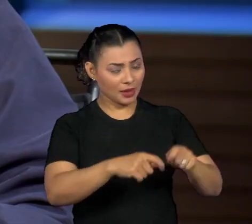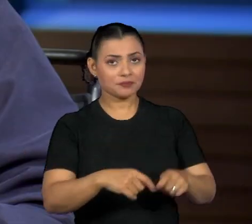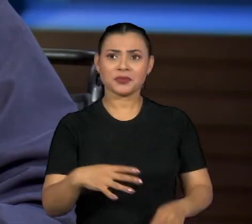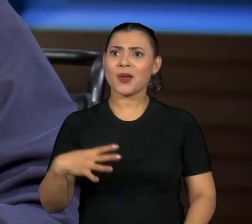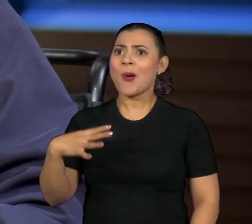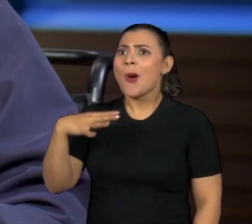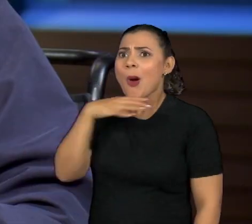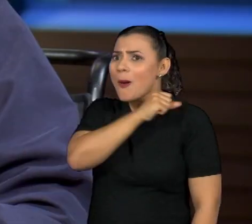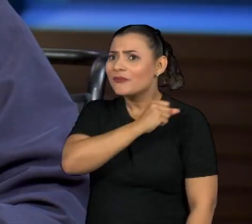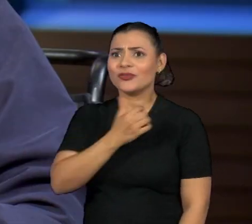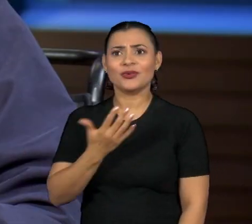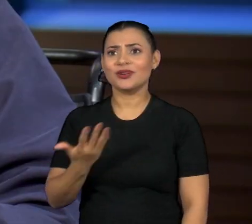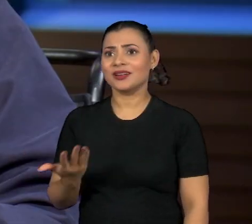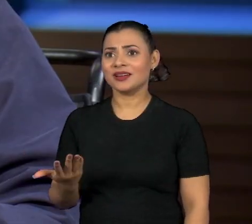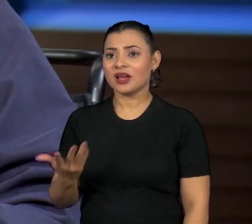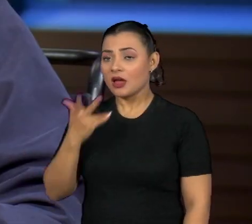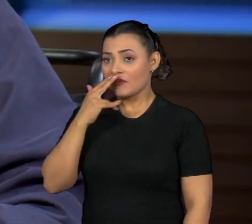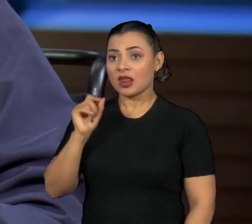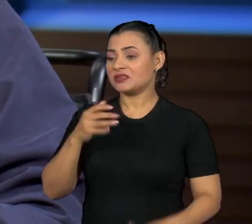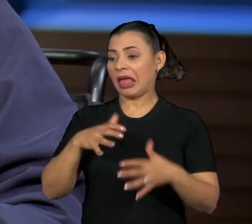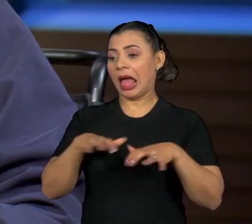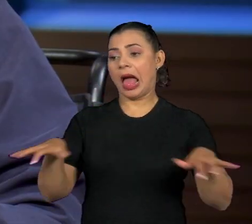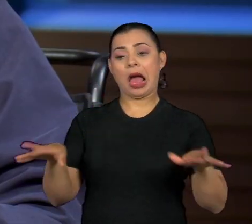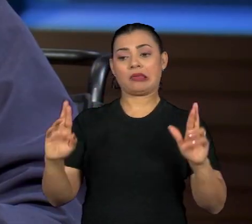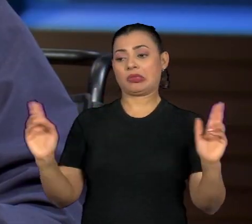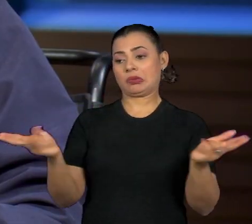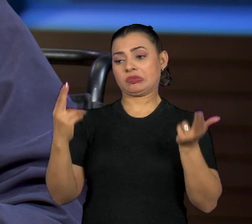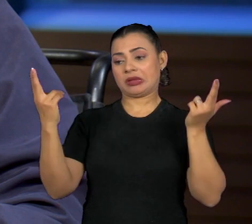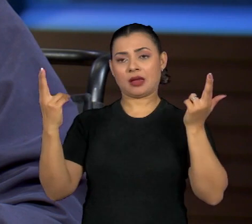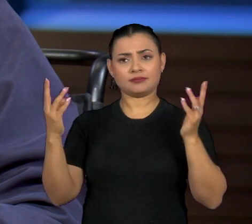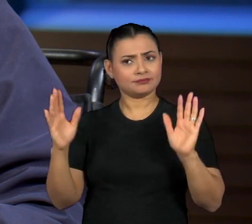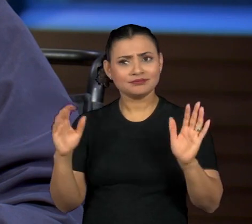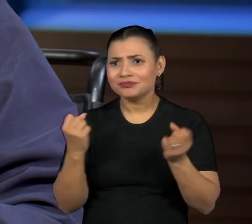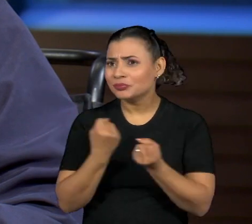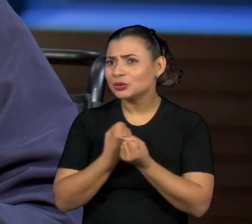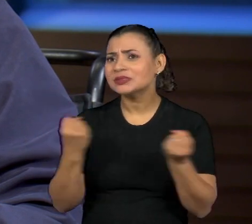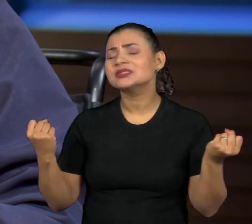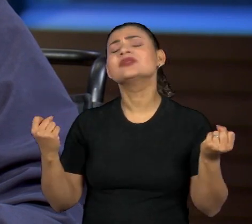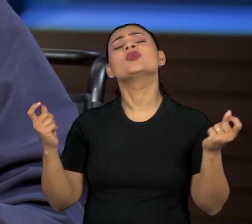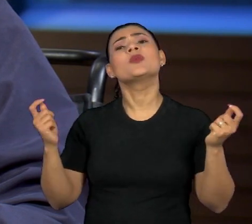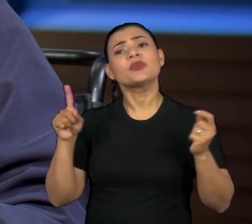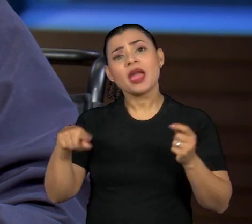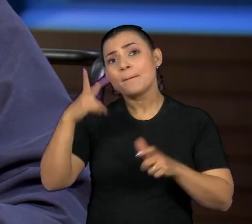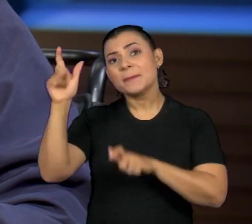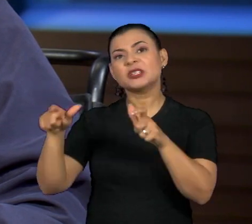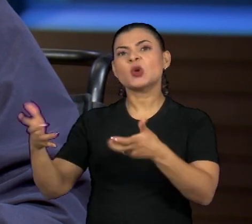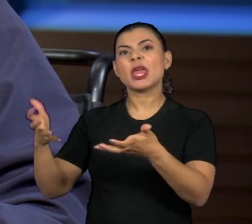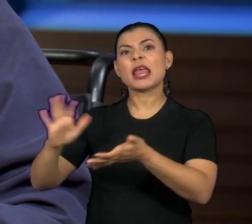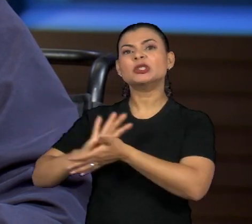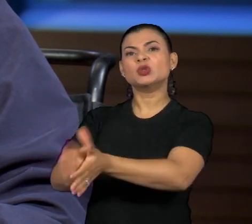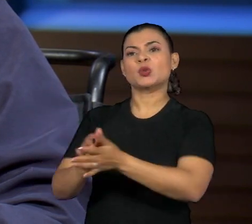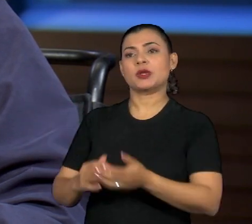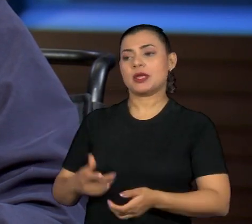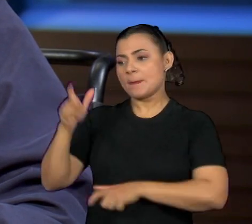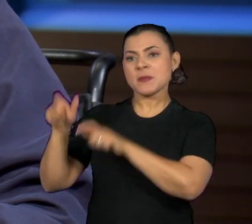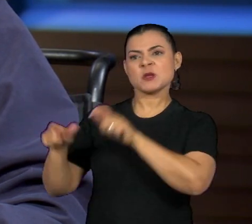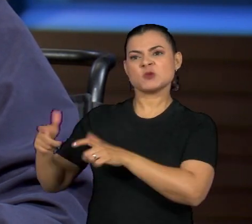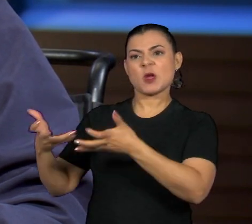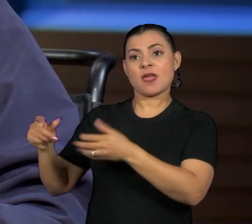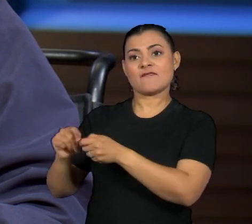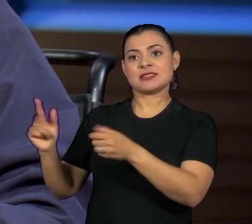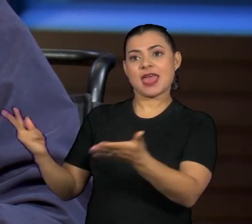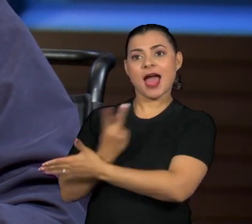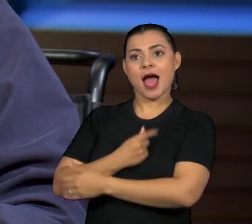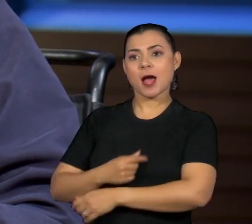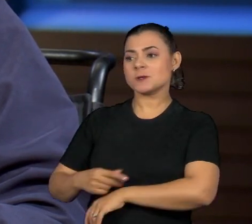Claro que é. Esse discurso de que são coisas intagônicas é o discurso do destruidor, de quem está querendo fazer o errado,